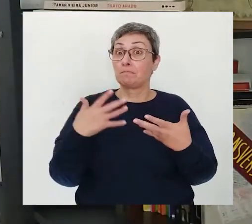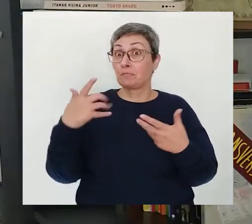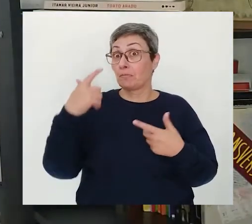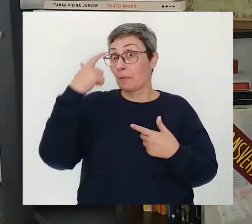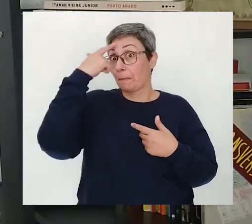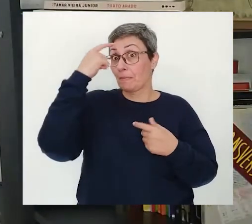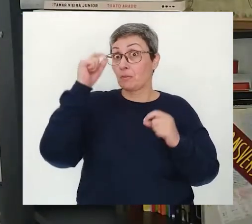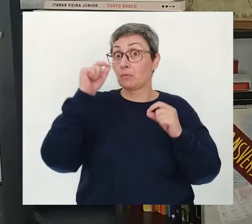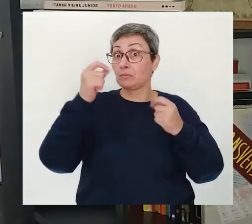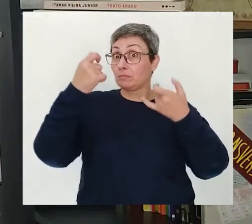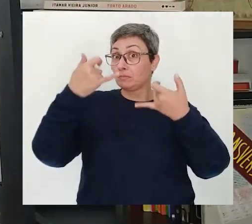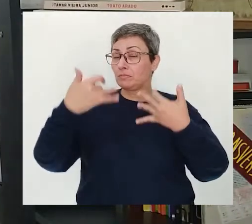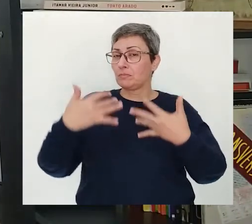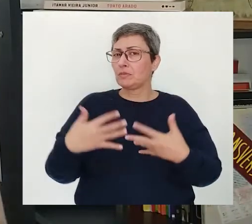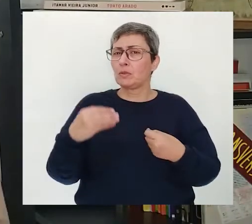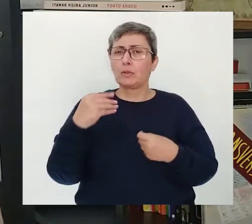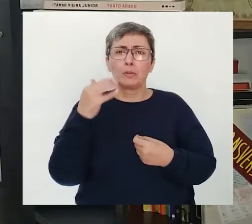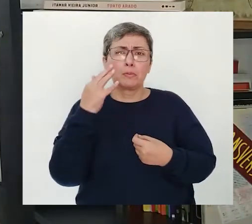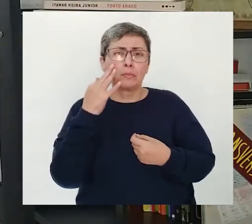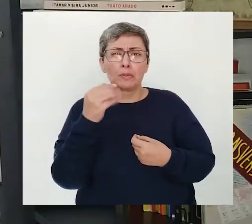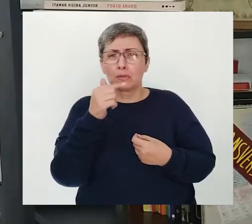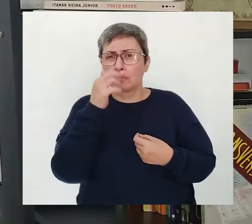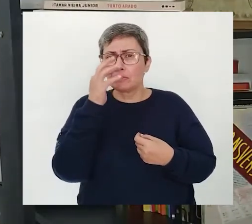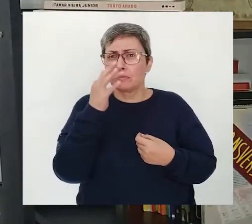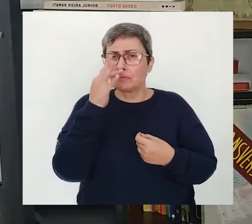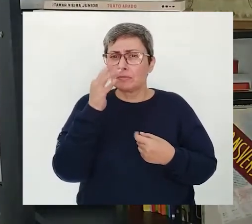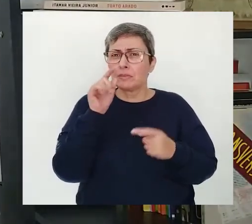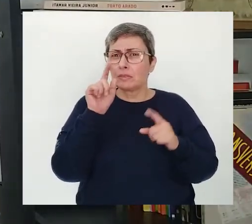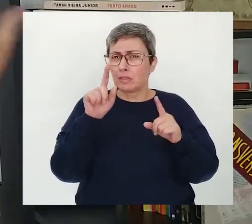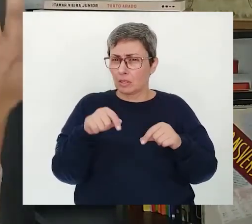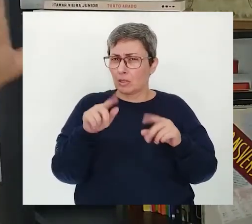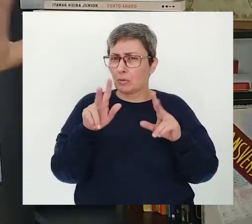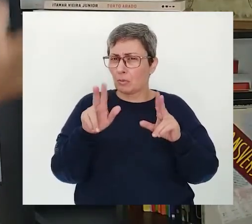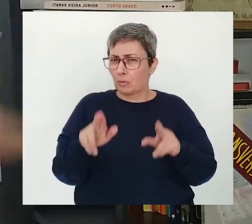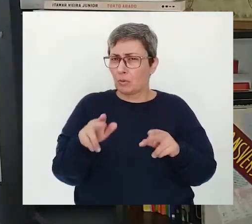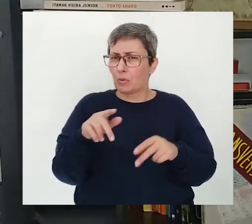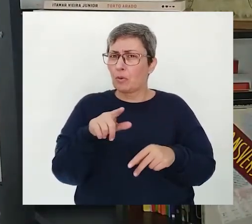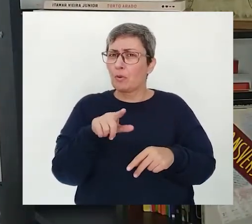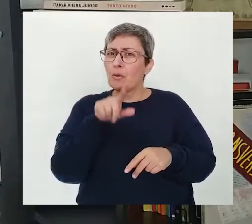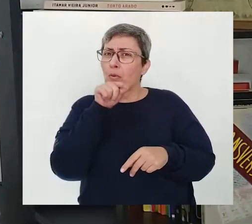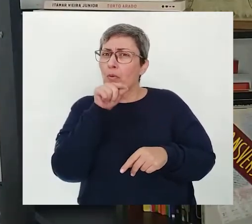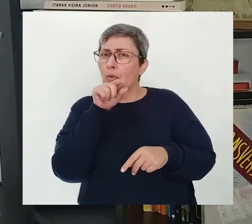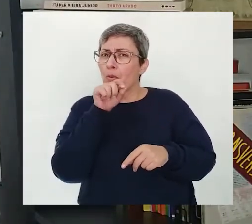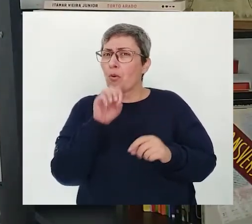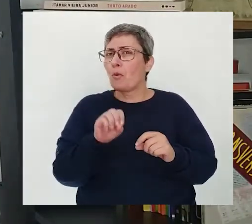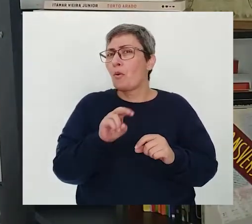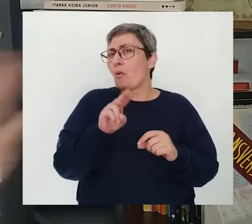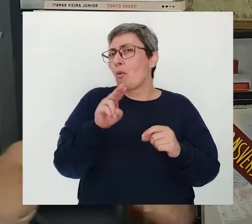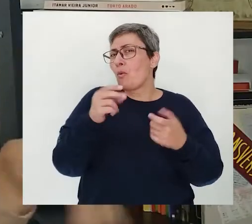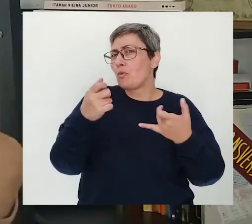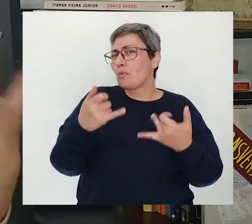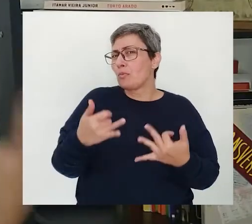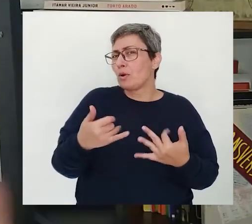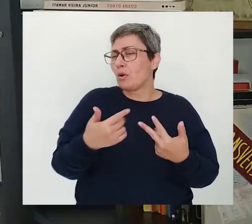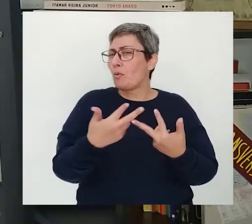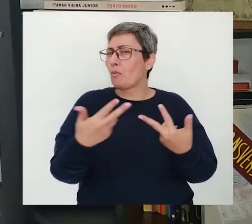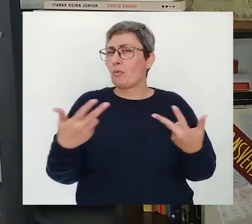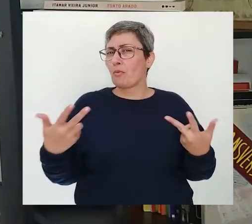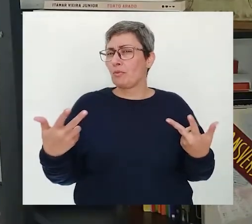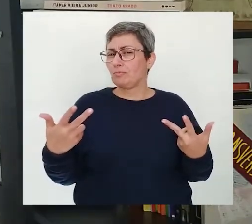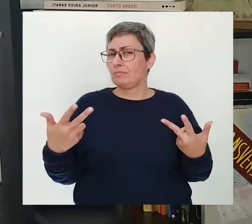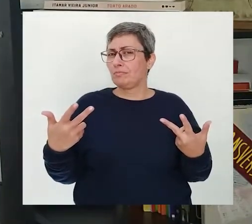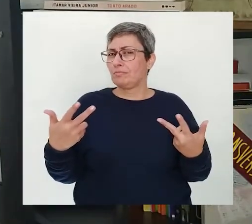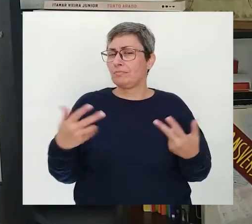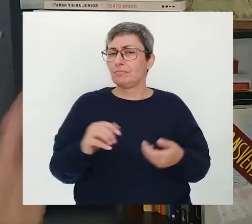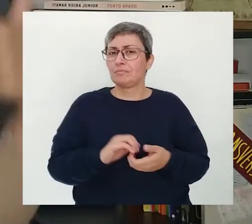agora pensando no que a gente estava falando Será que o beija-flor aí do poema É mesmo um pássaro? Ou ele quer dizer alguma outra